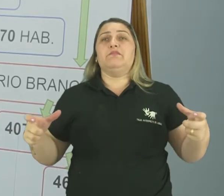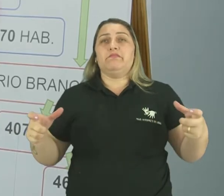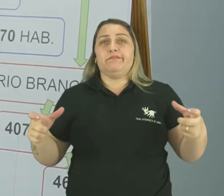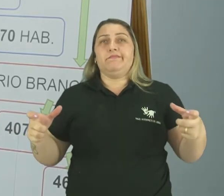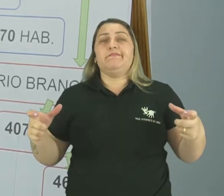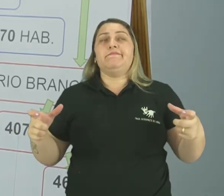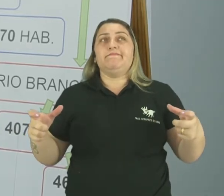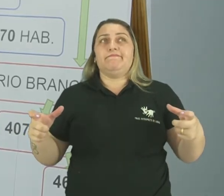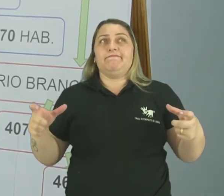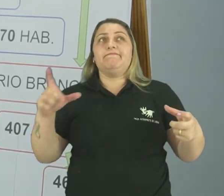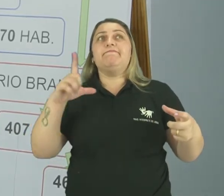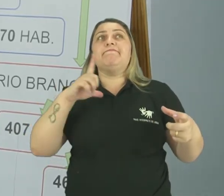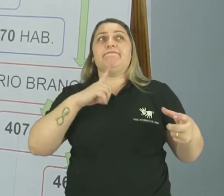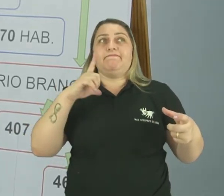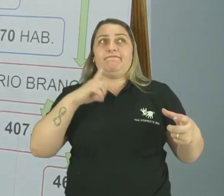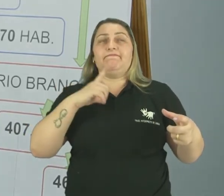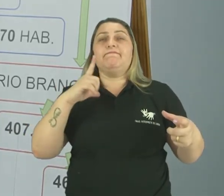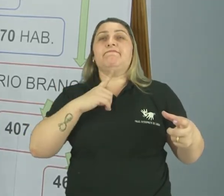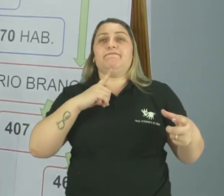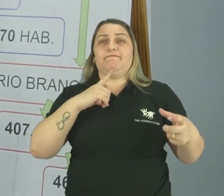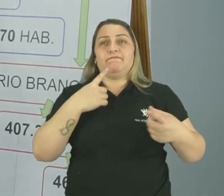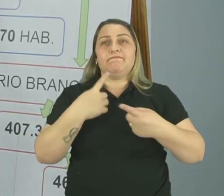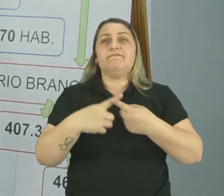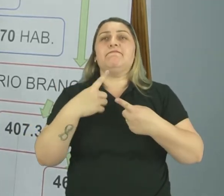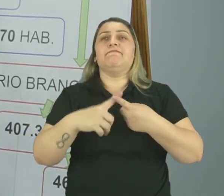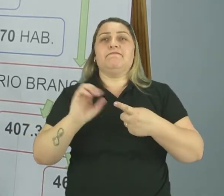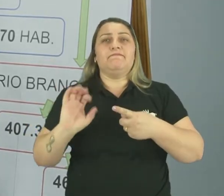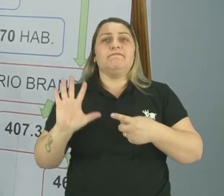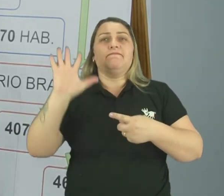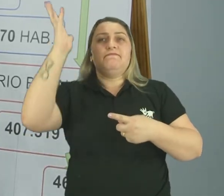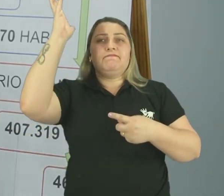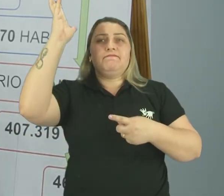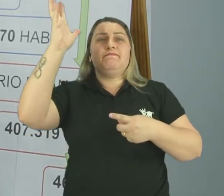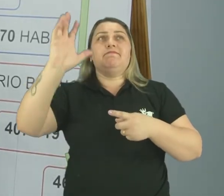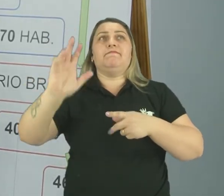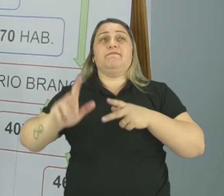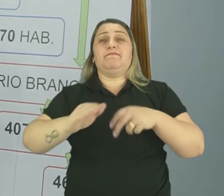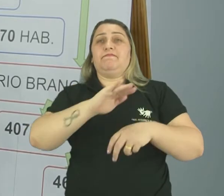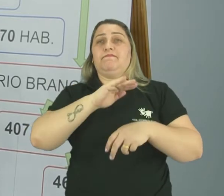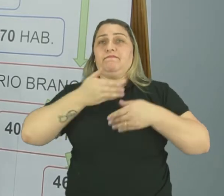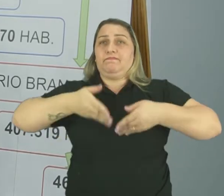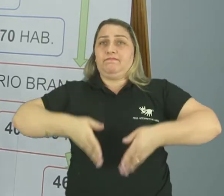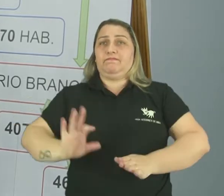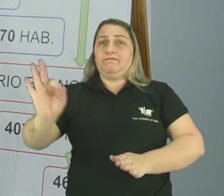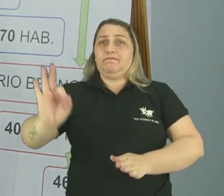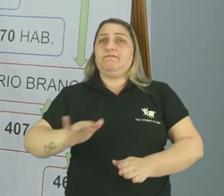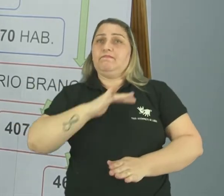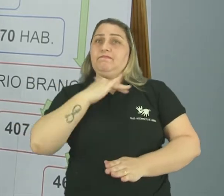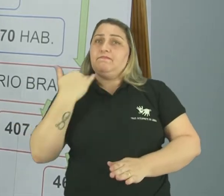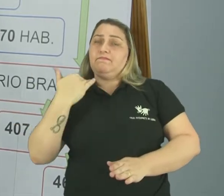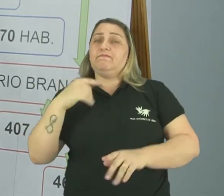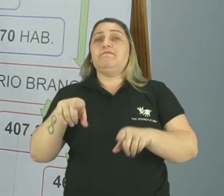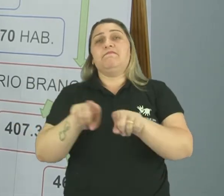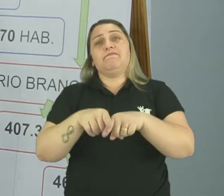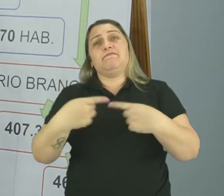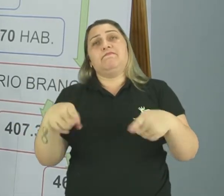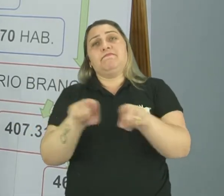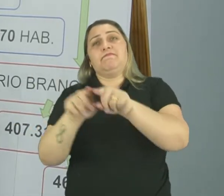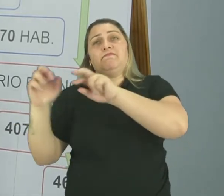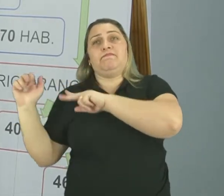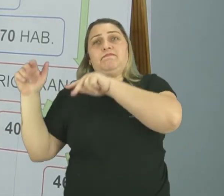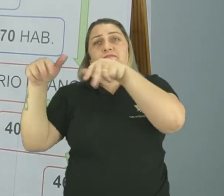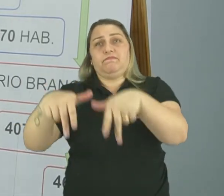ele tem motivos. Que nós falamos do crescimento populacional, taxa de natalidade, mortalidade, mas também o processo